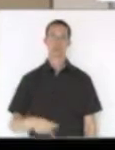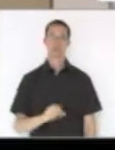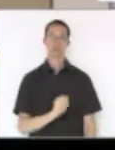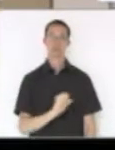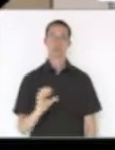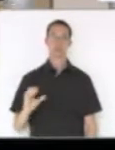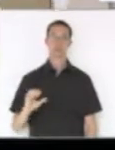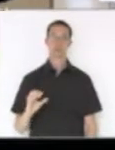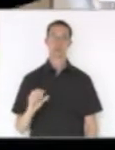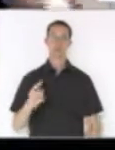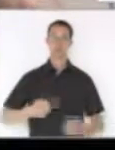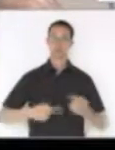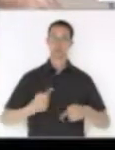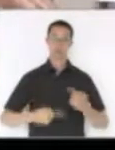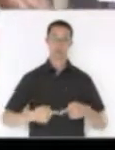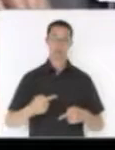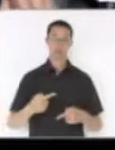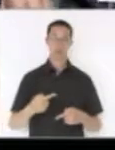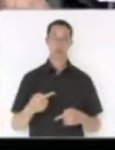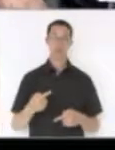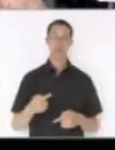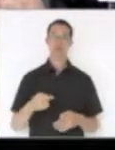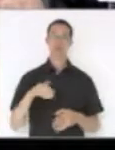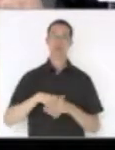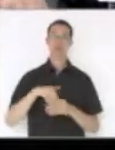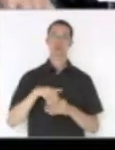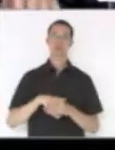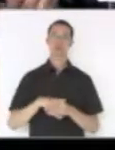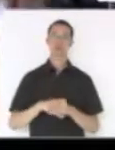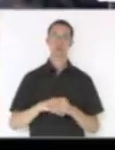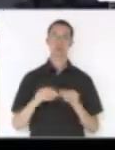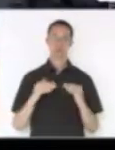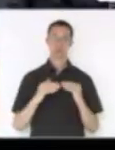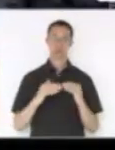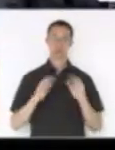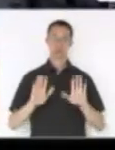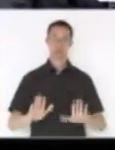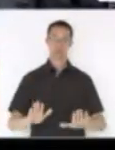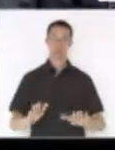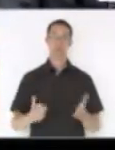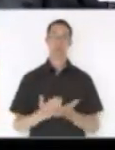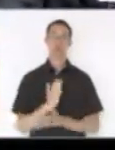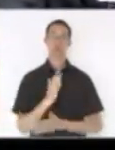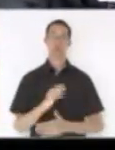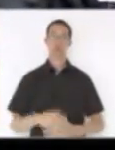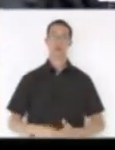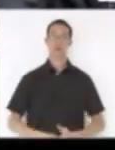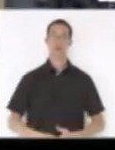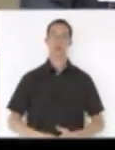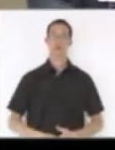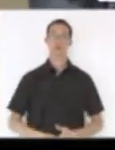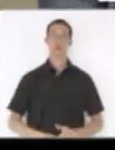Em discussão não haveria o discutir em votação, quem tiver de acordo permaneça como está aprovado. Pedido de informação